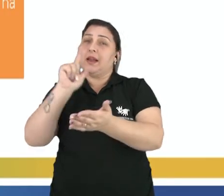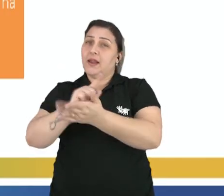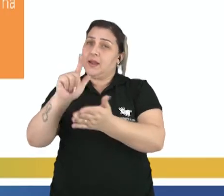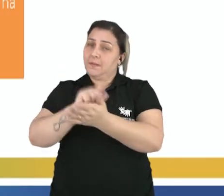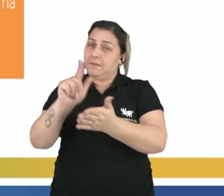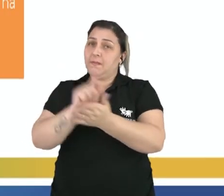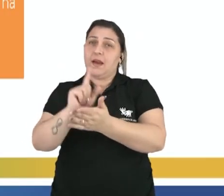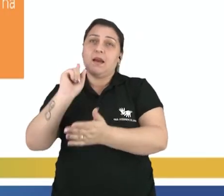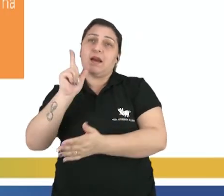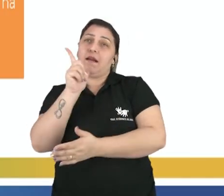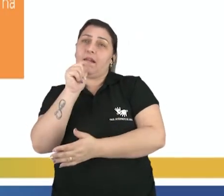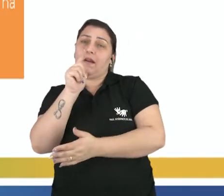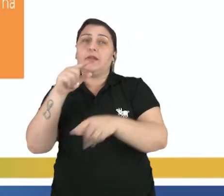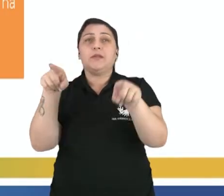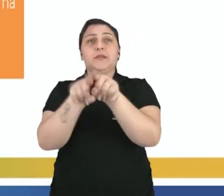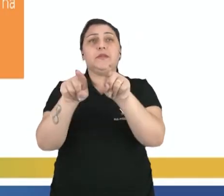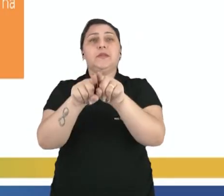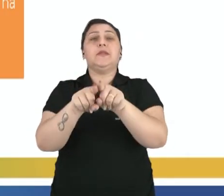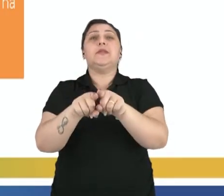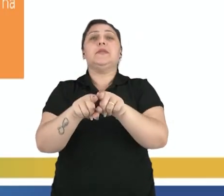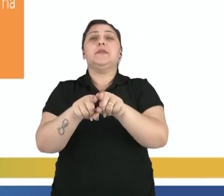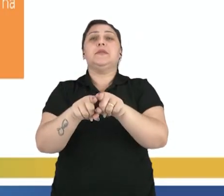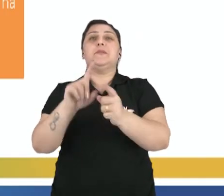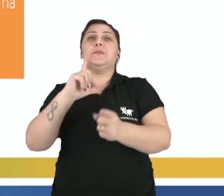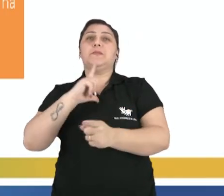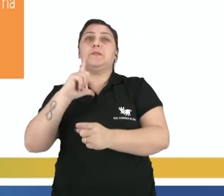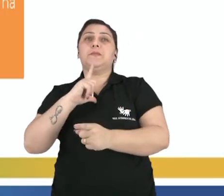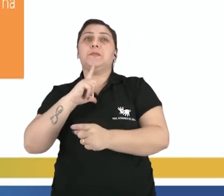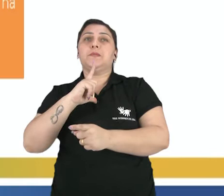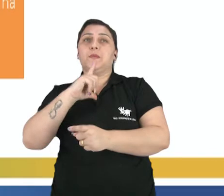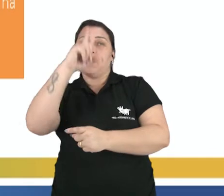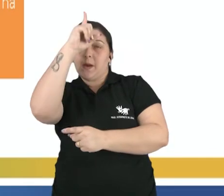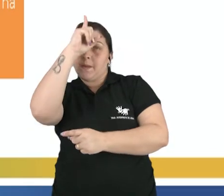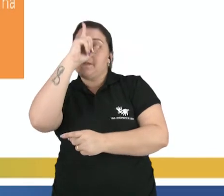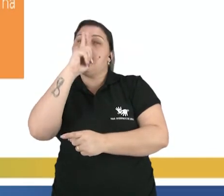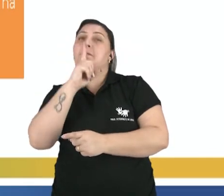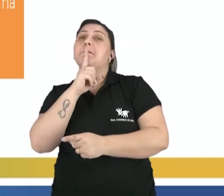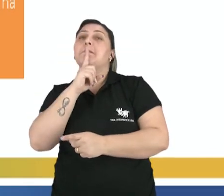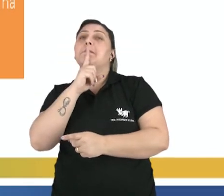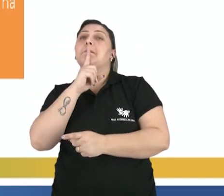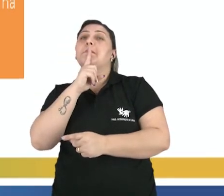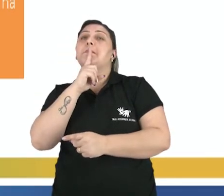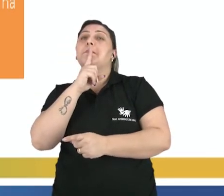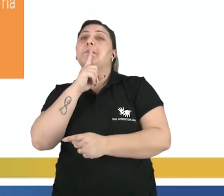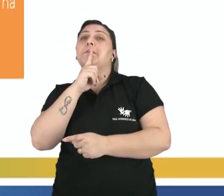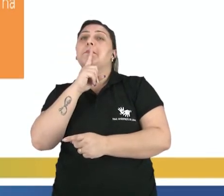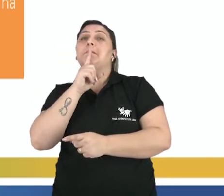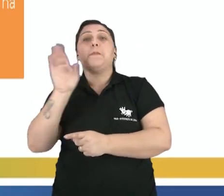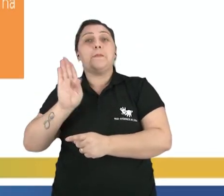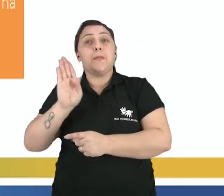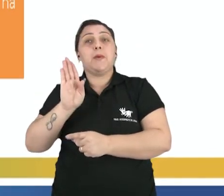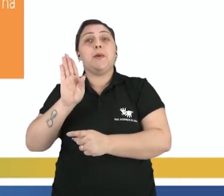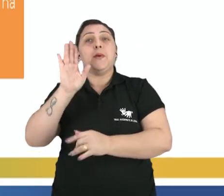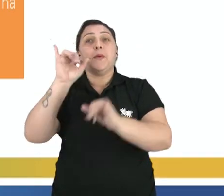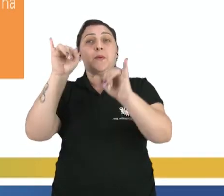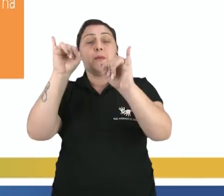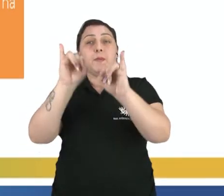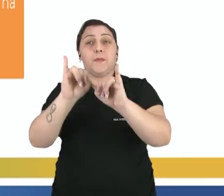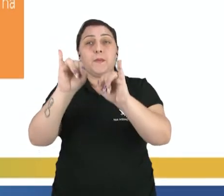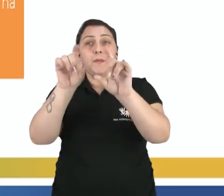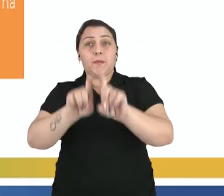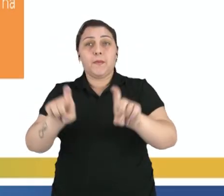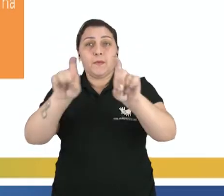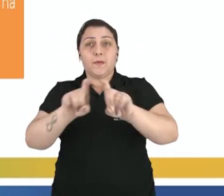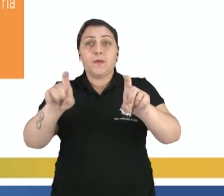potável. Nós temos o amarelo voltado para a bioinformática, que é a inserção de programas